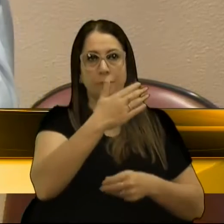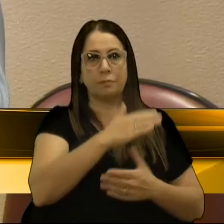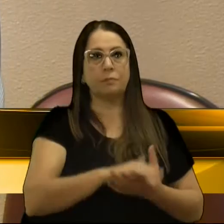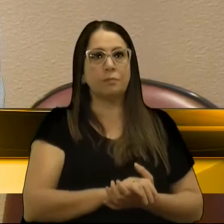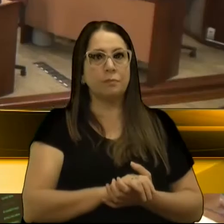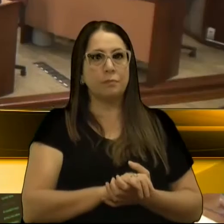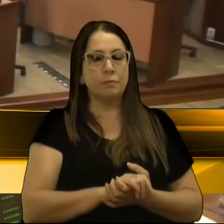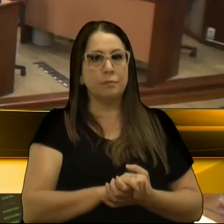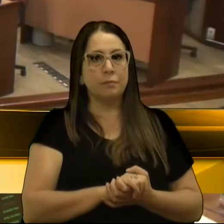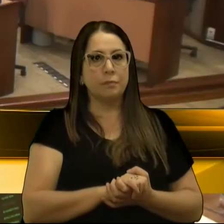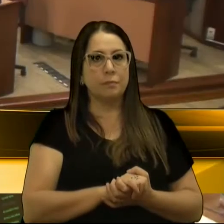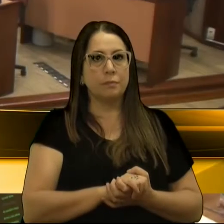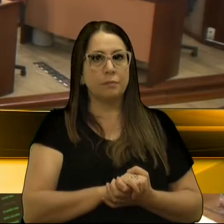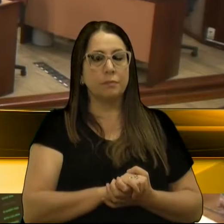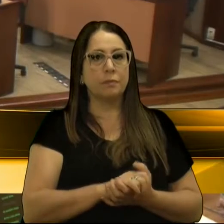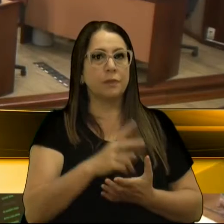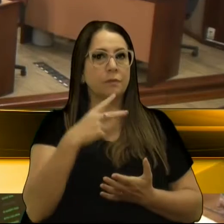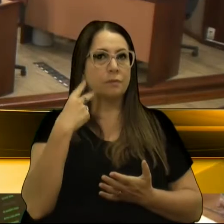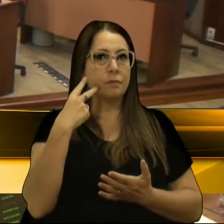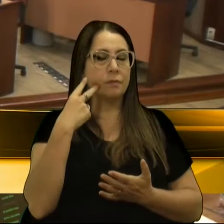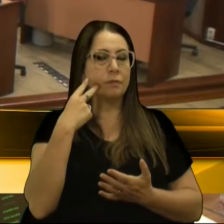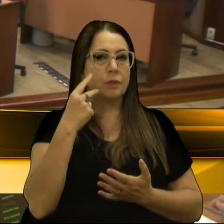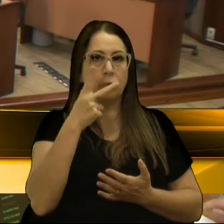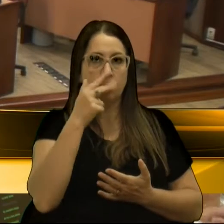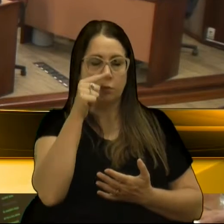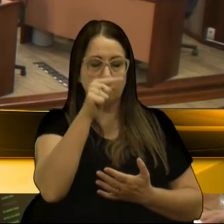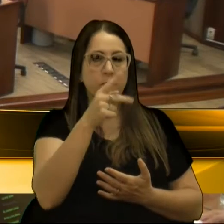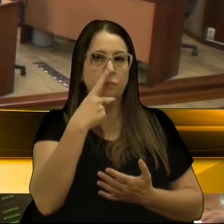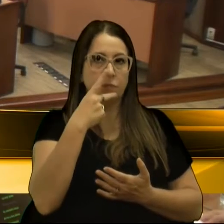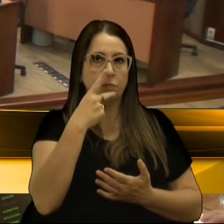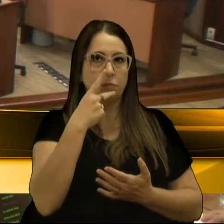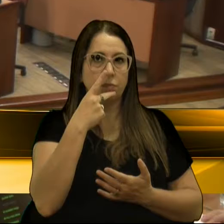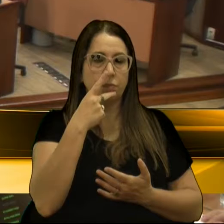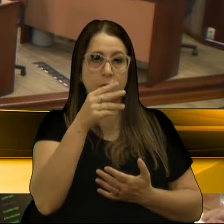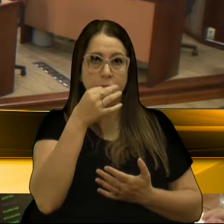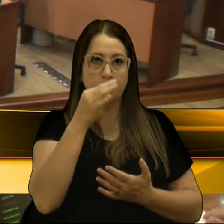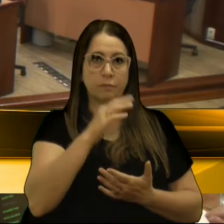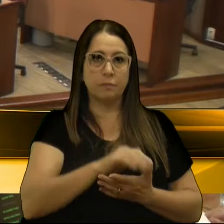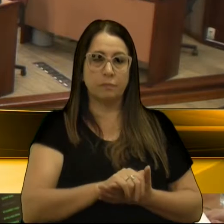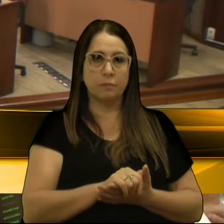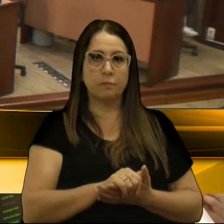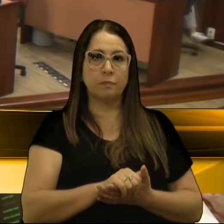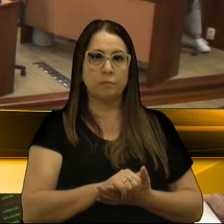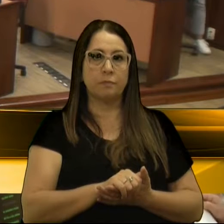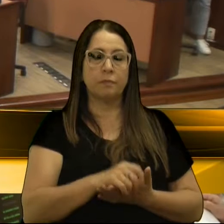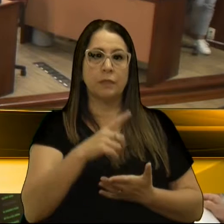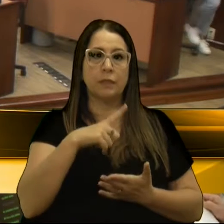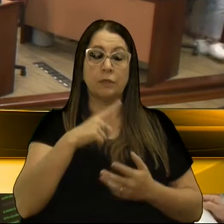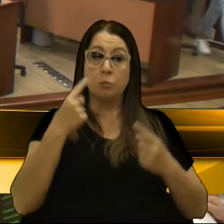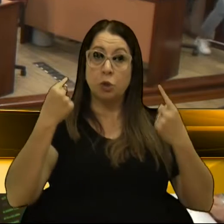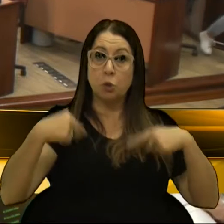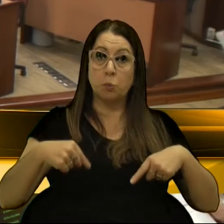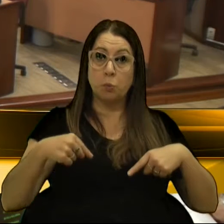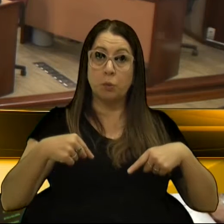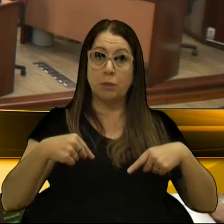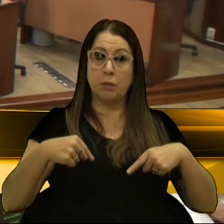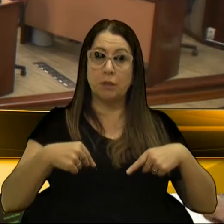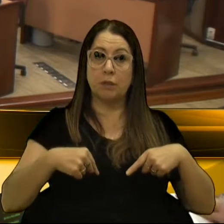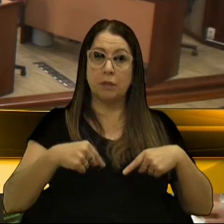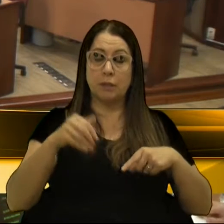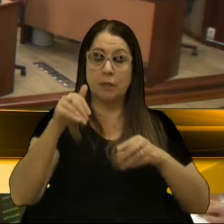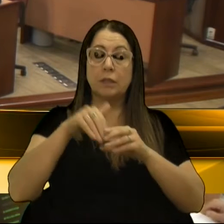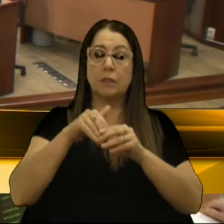Sim. Ah, não tinha estudado. Vereador, eu quero seguir na mesma linha que o senhor. Caxias do Sul teve uma disputa breve na